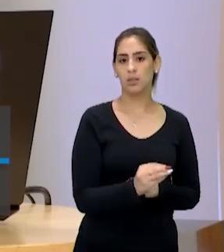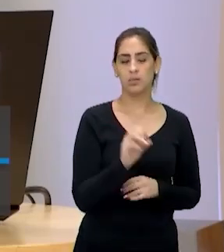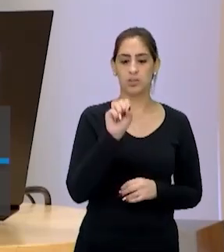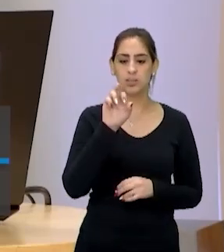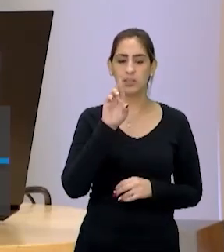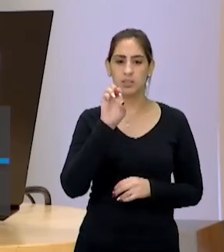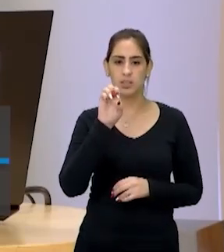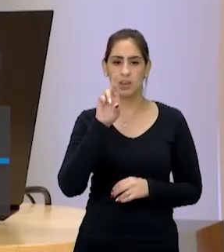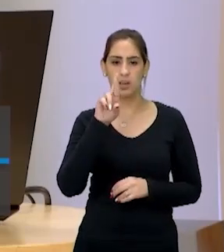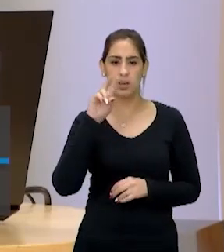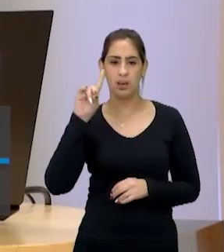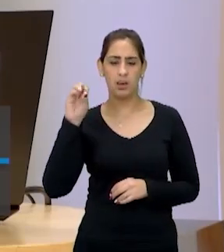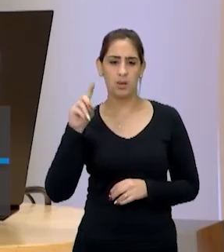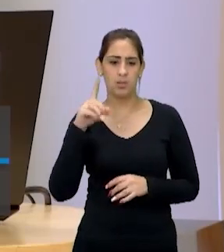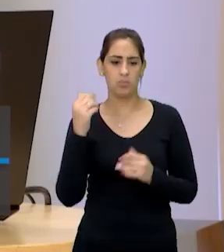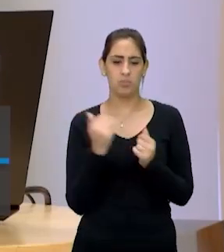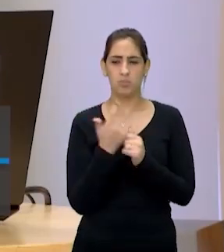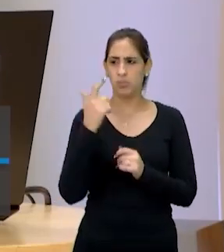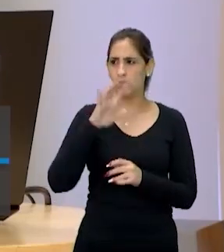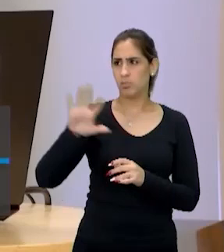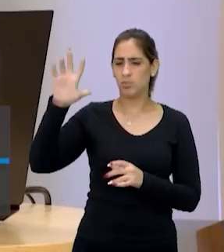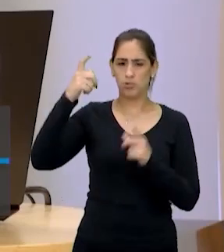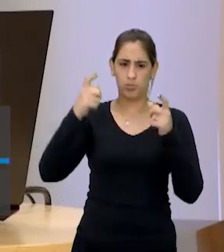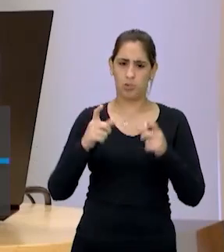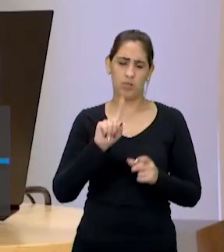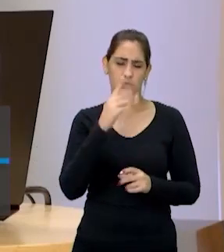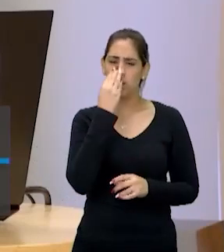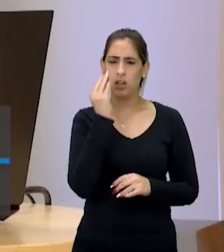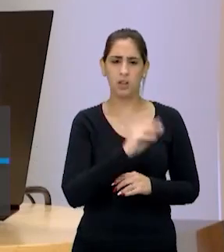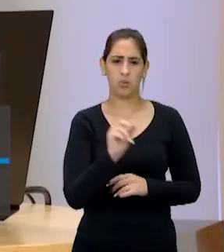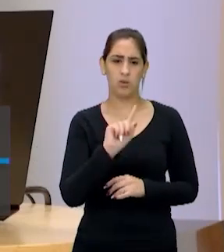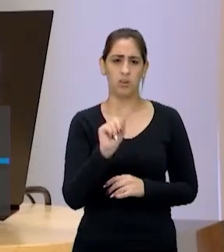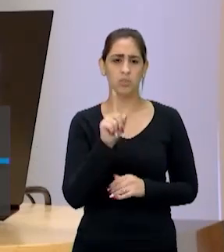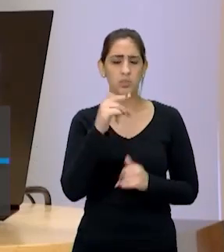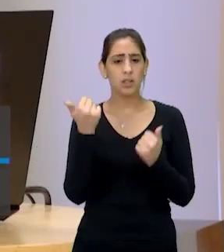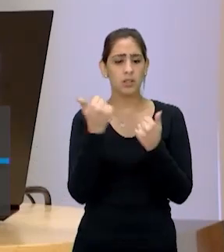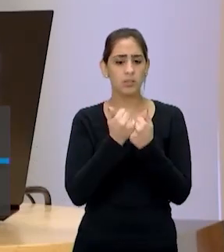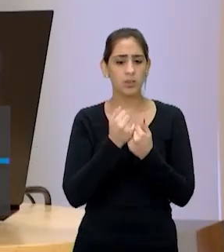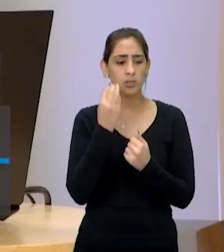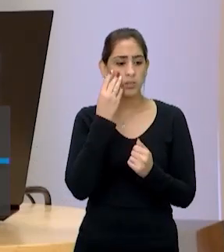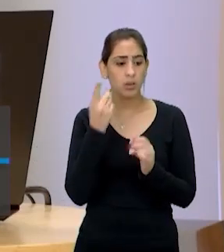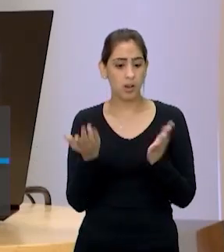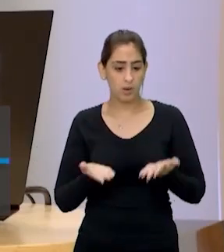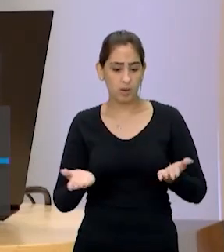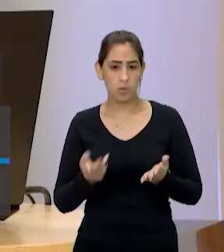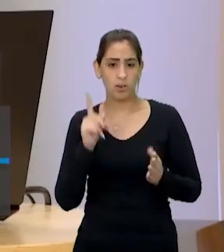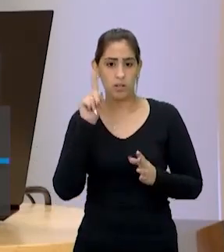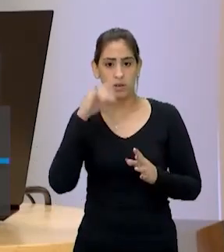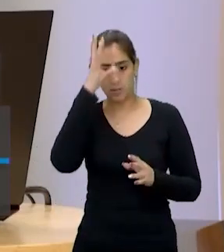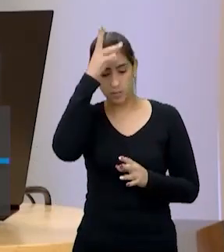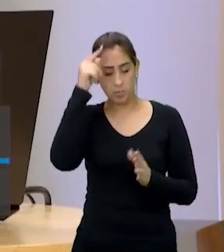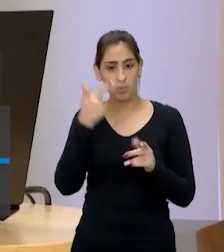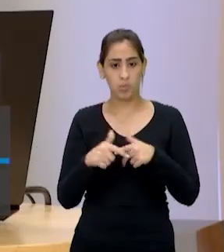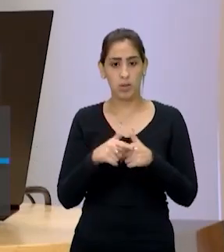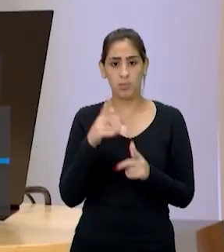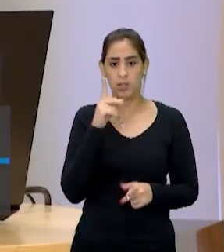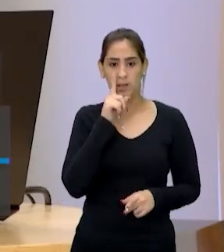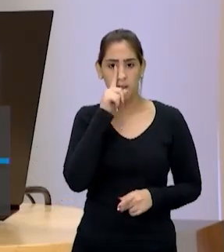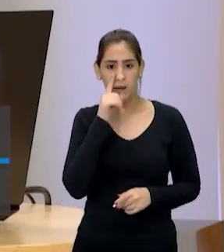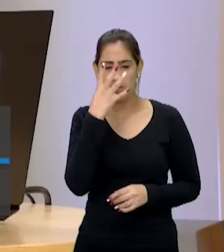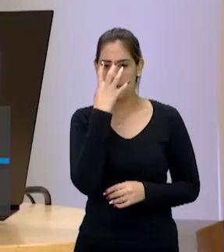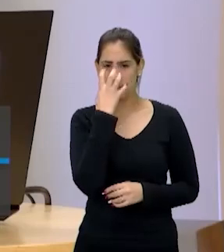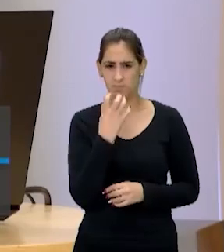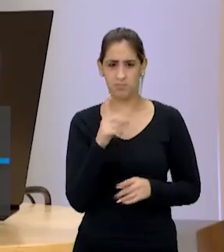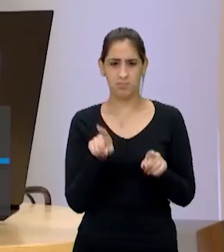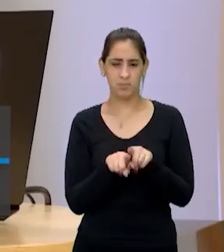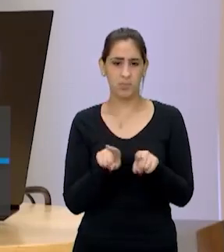Cerrado, não está ignorando a Antártica, outros birromas. Ou seja, quer dizer que nesse momento a está falando, olha, o problema da leitura é um problema grave e sério. E